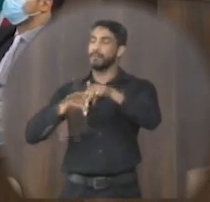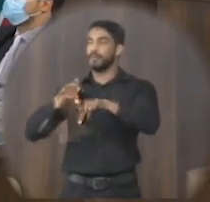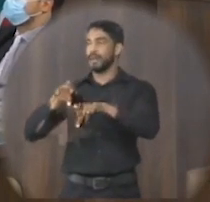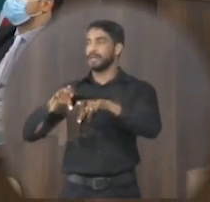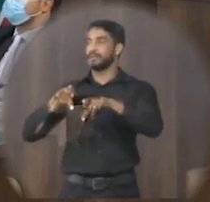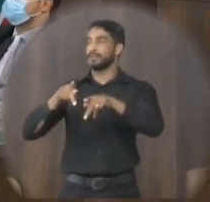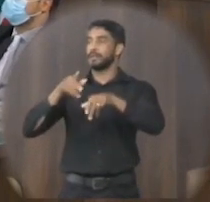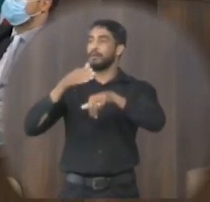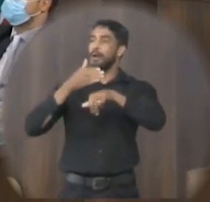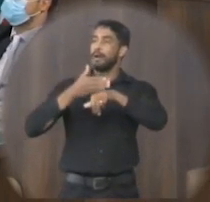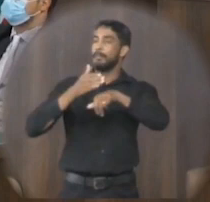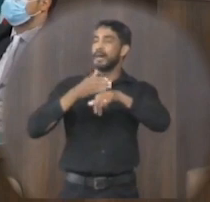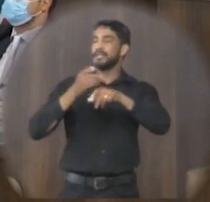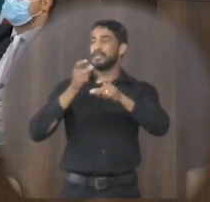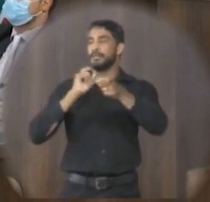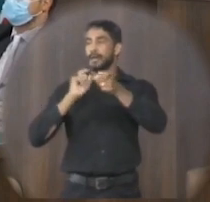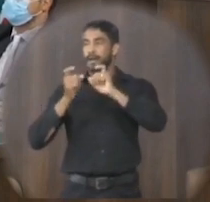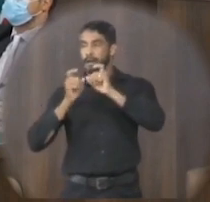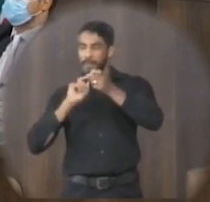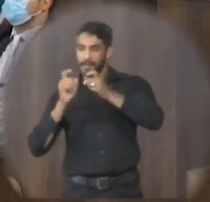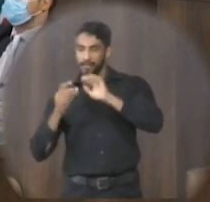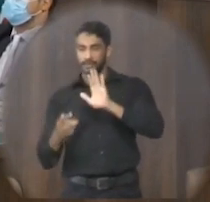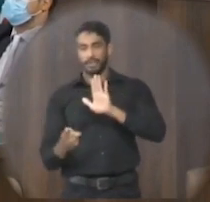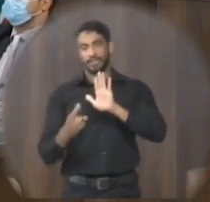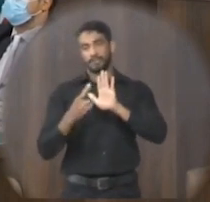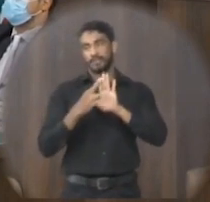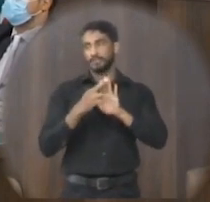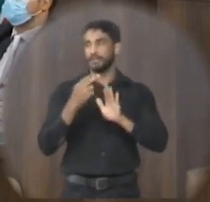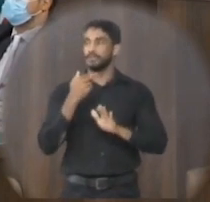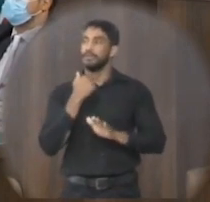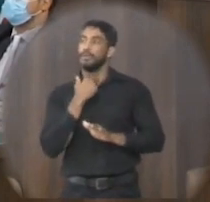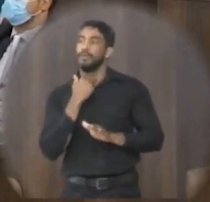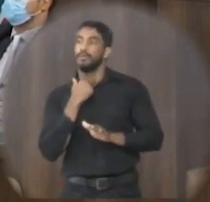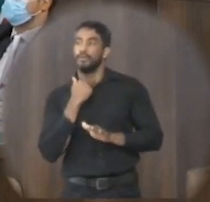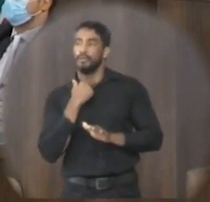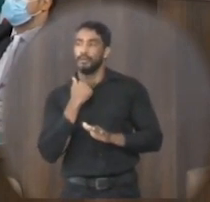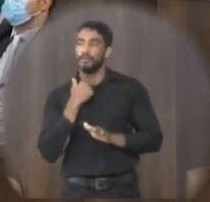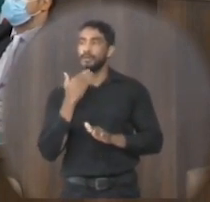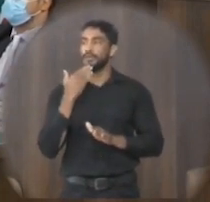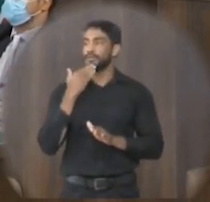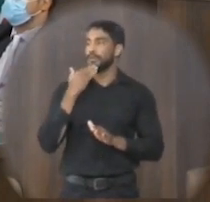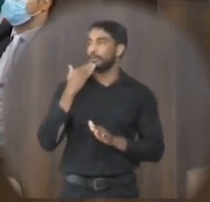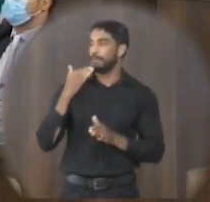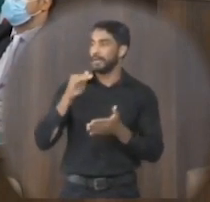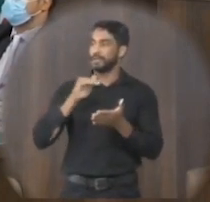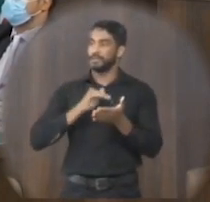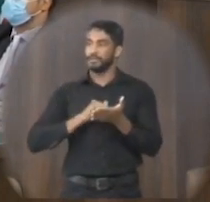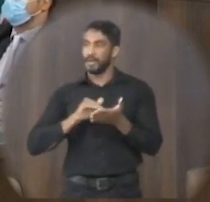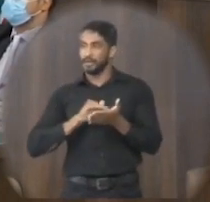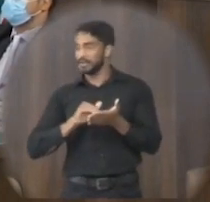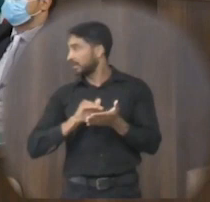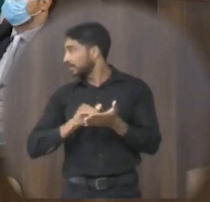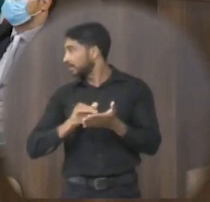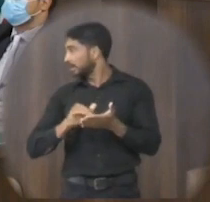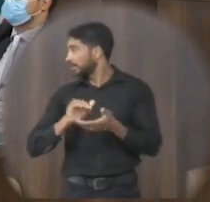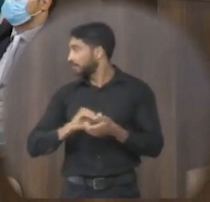reunião tá bom o regimento interno não permite solicito o secretário requerimento